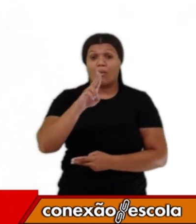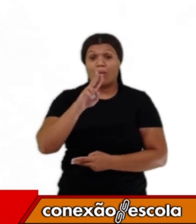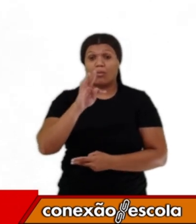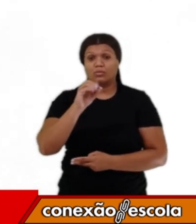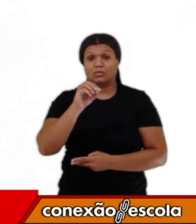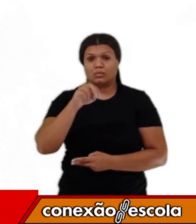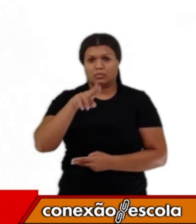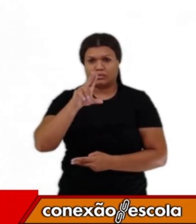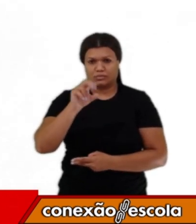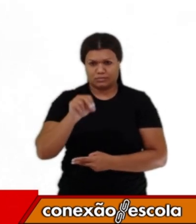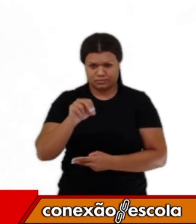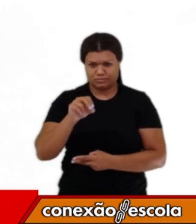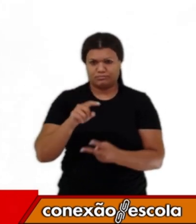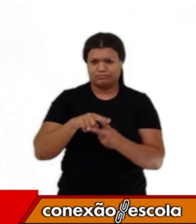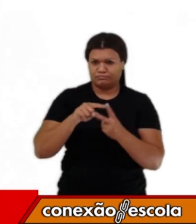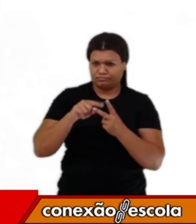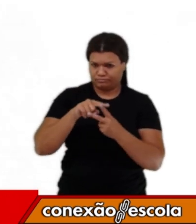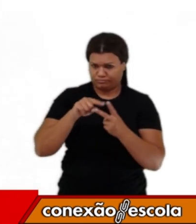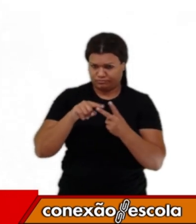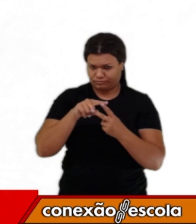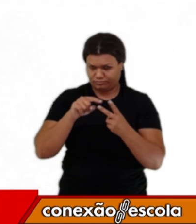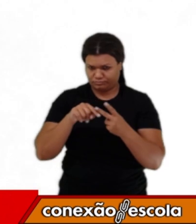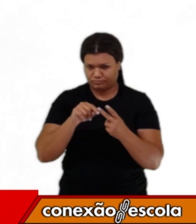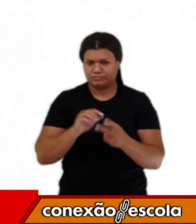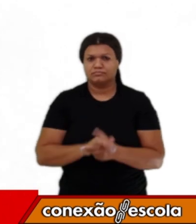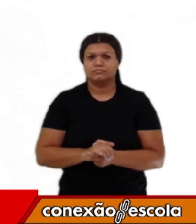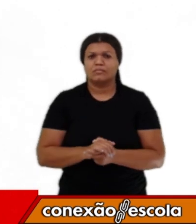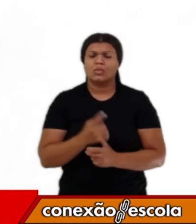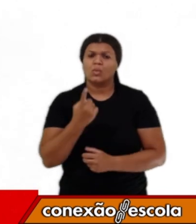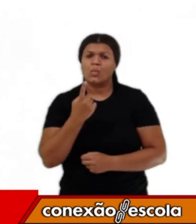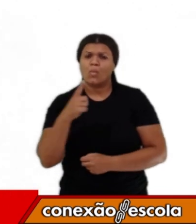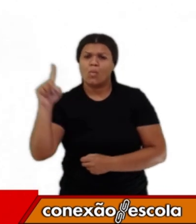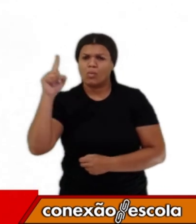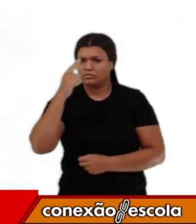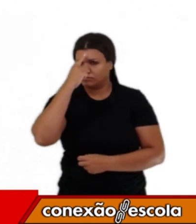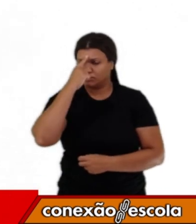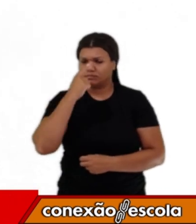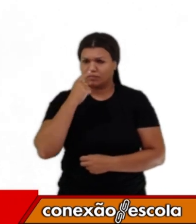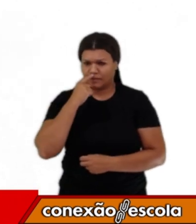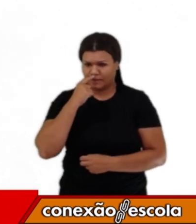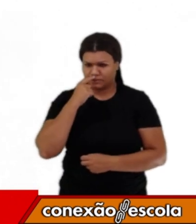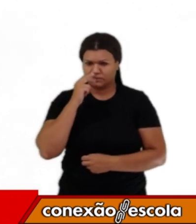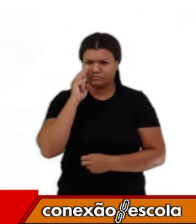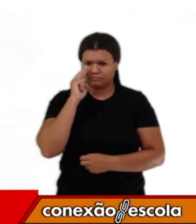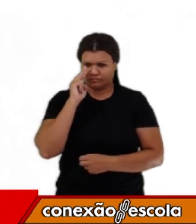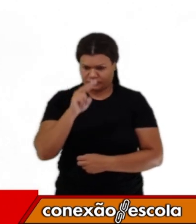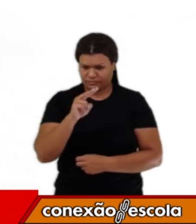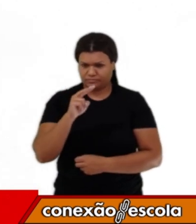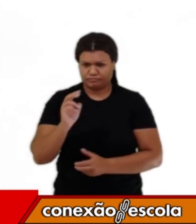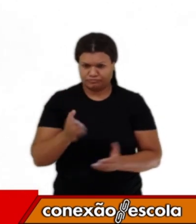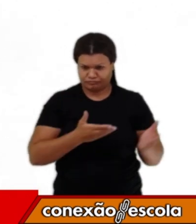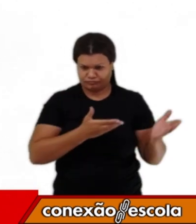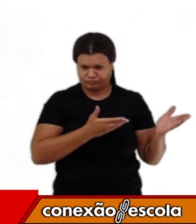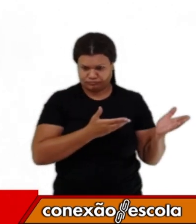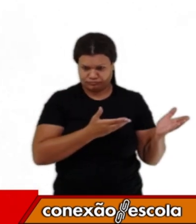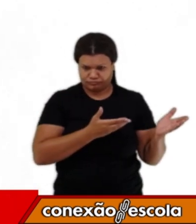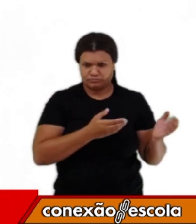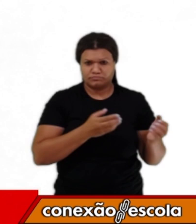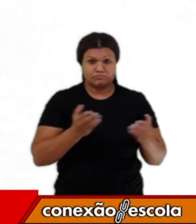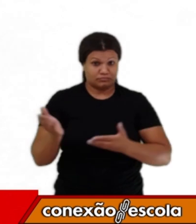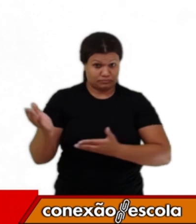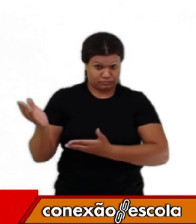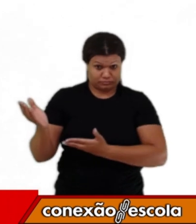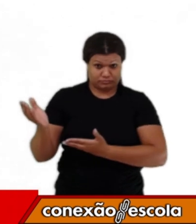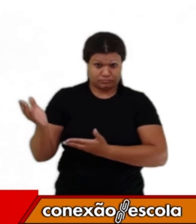e o outono. Bom, a última imagem do lado direito do nosso slide mostra um outro